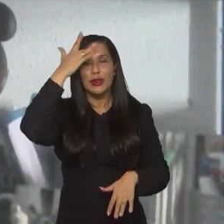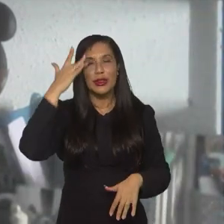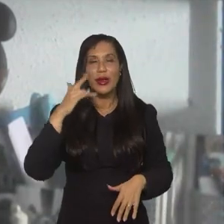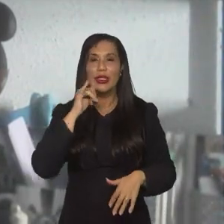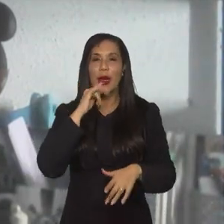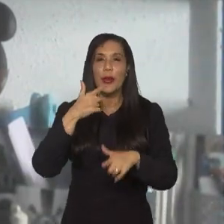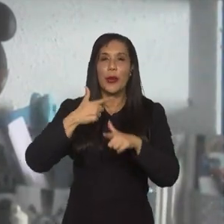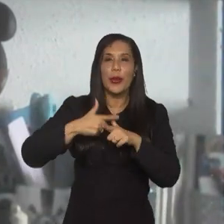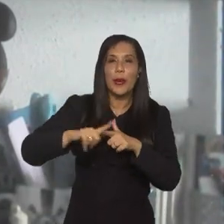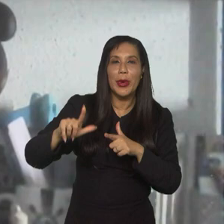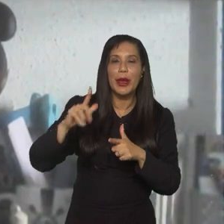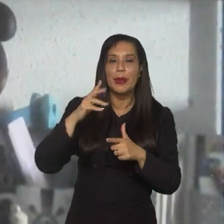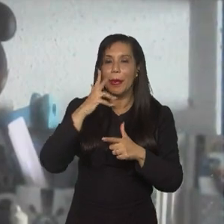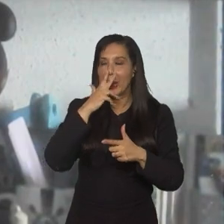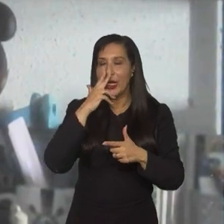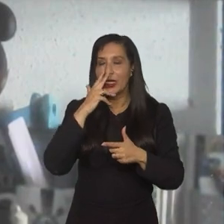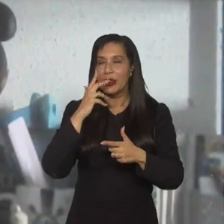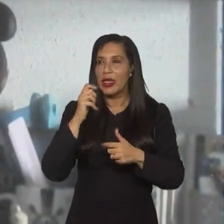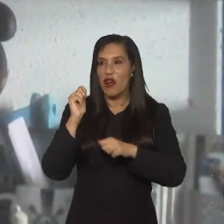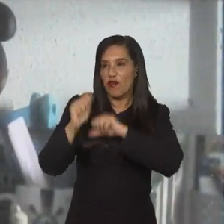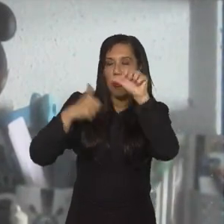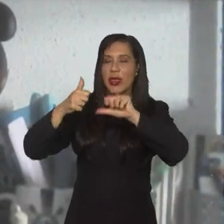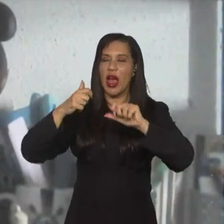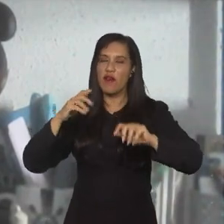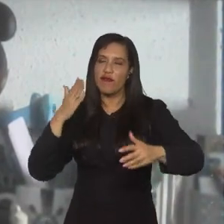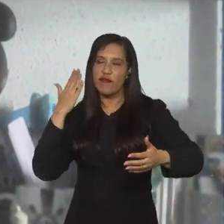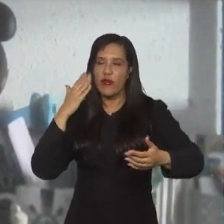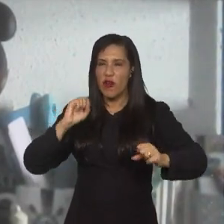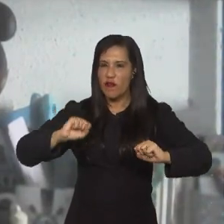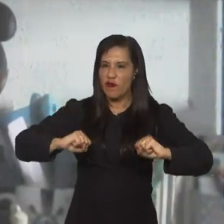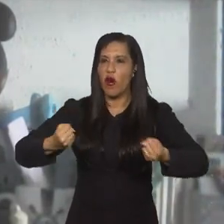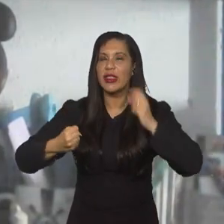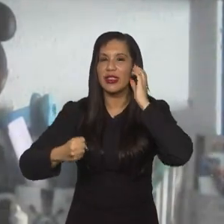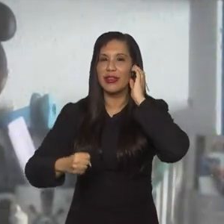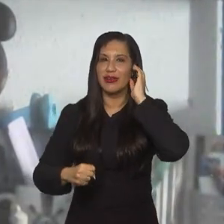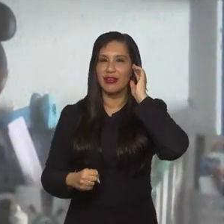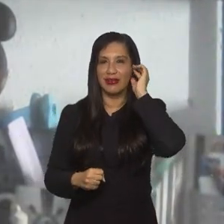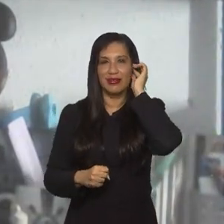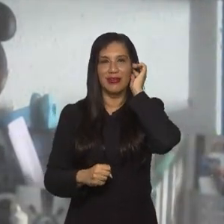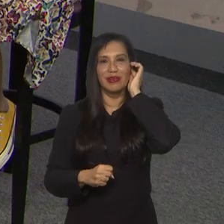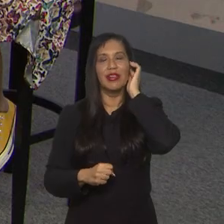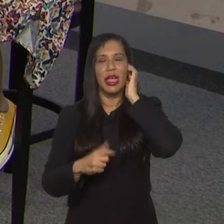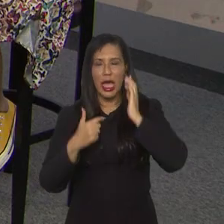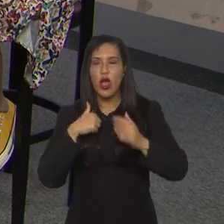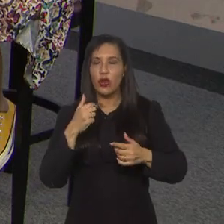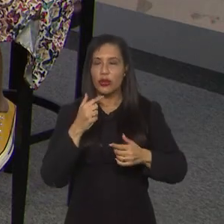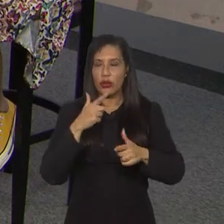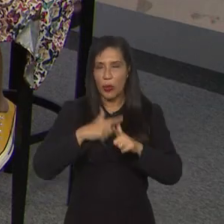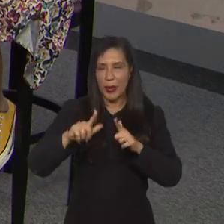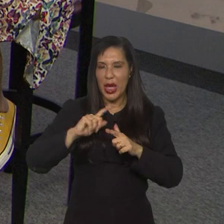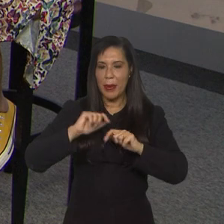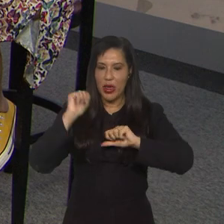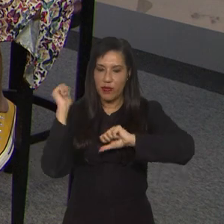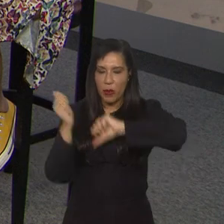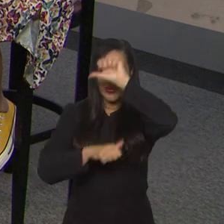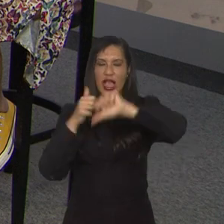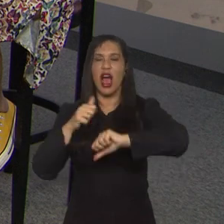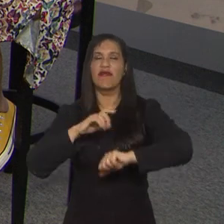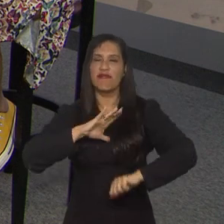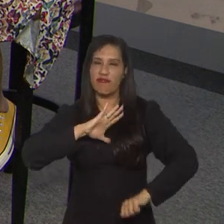problemas e levam com motivação, tipo assim, a gente tava mal, sei o que, vamos lá e vamos ganhar. Vou fazer, vou transformar isso em garra.